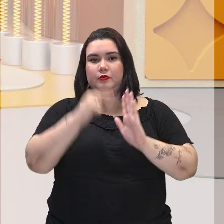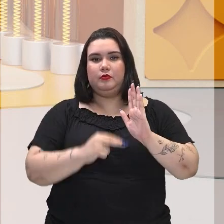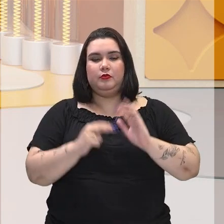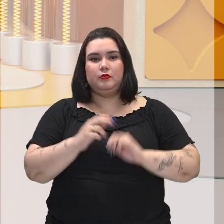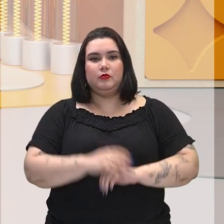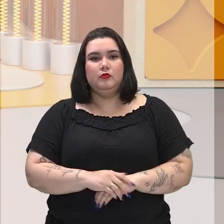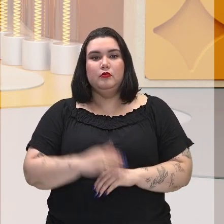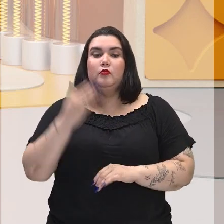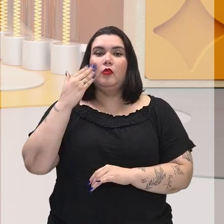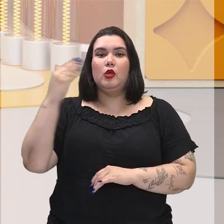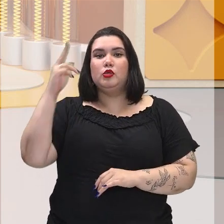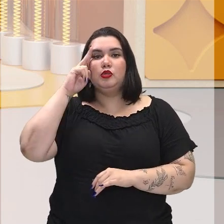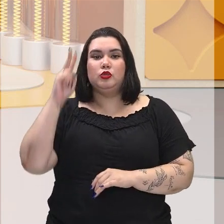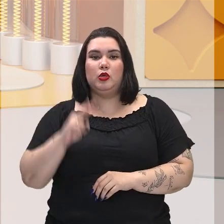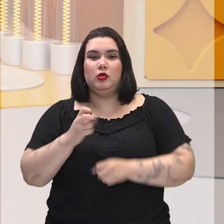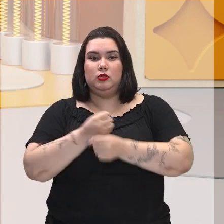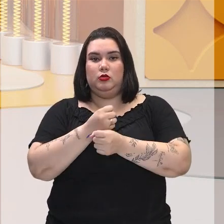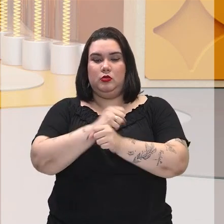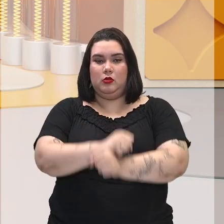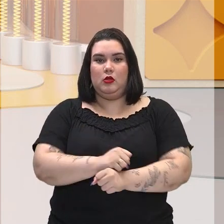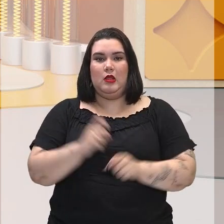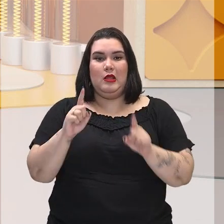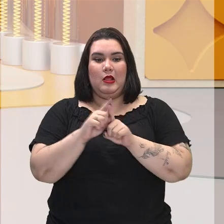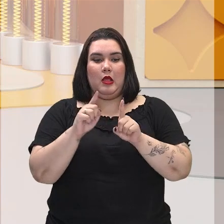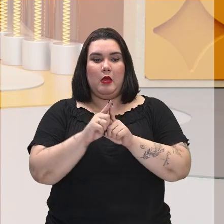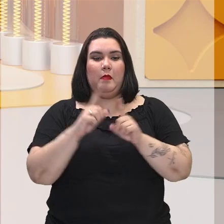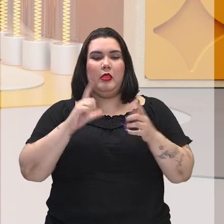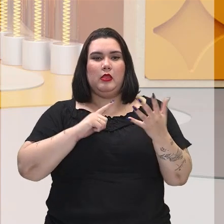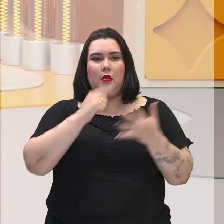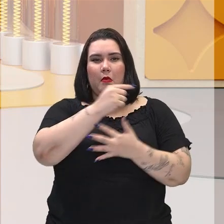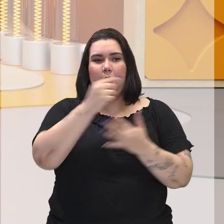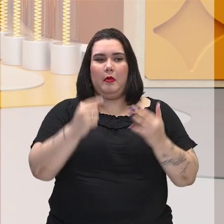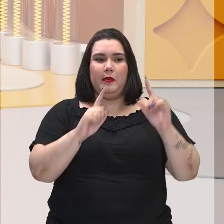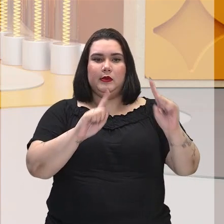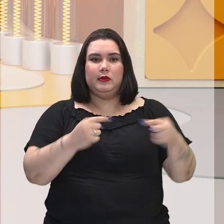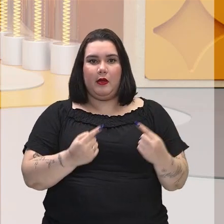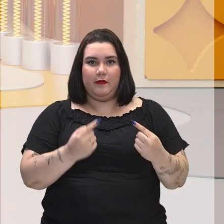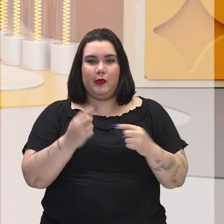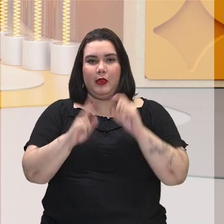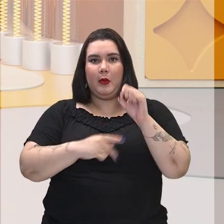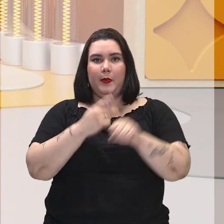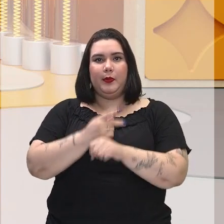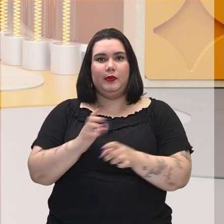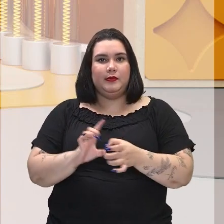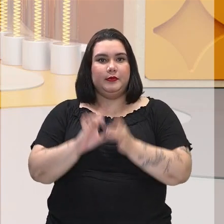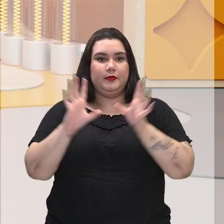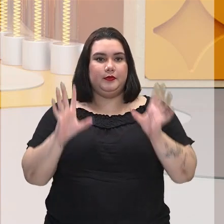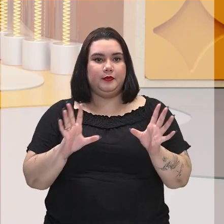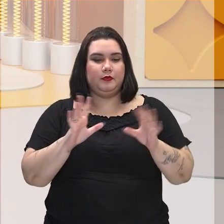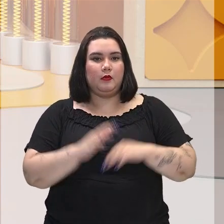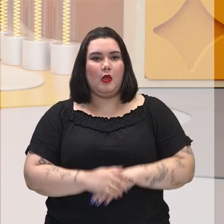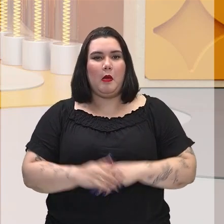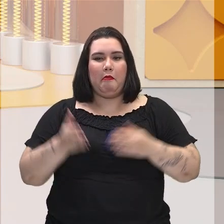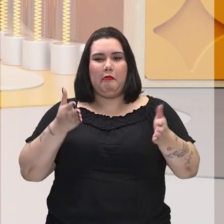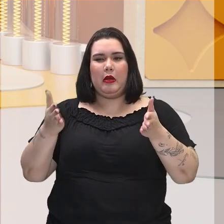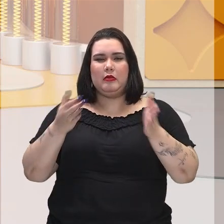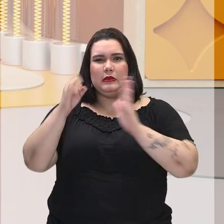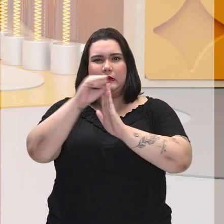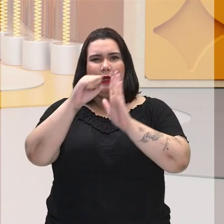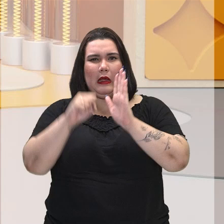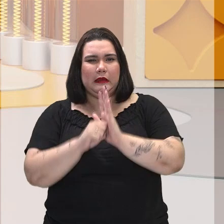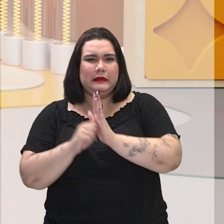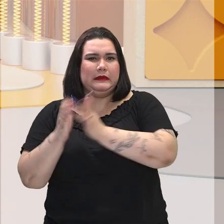Legado da escravidão e desafios pós-abolição. Após séculos de escravidão no Brasil, a abolição em